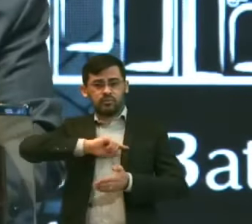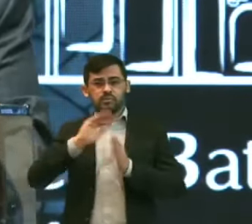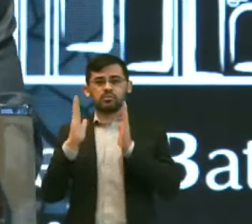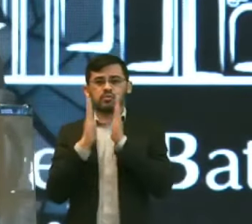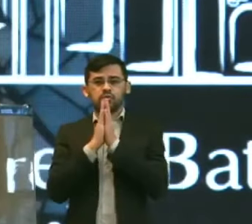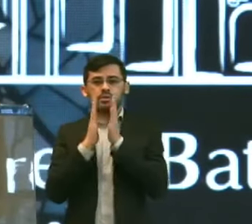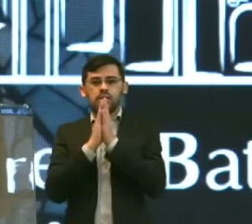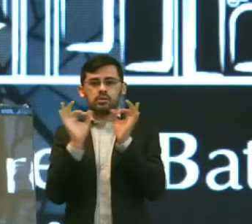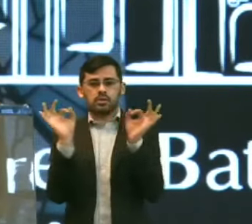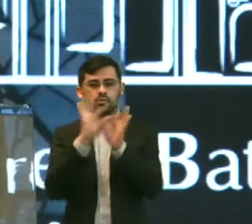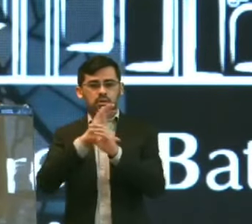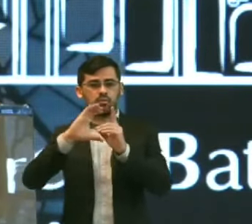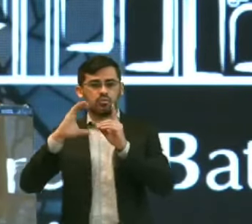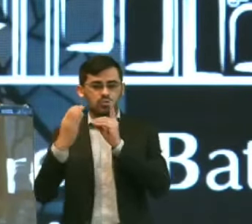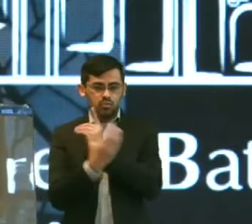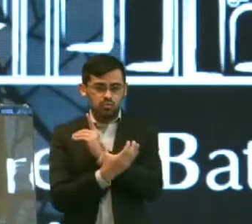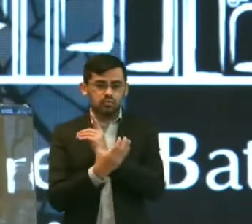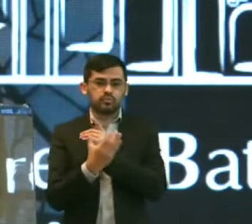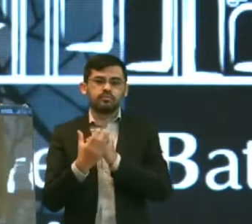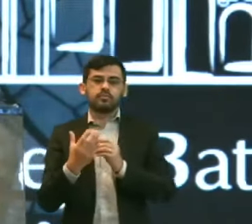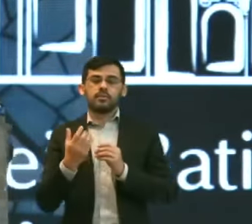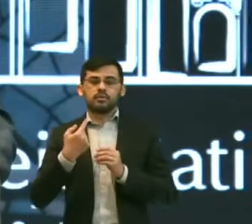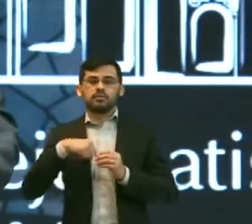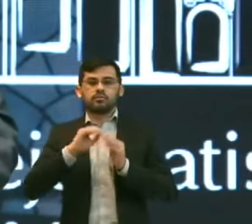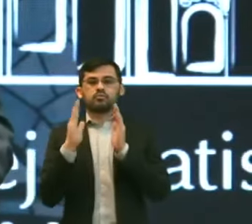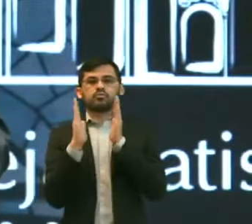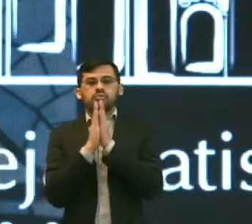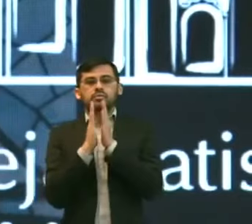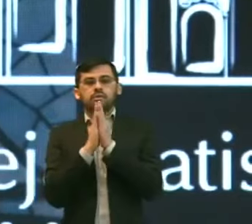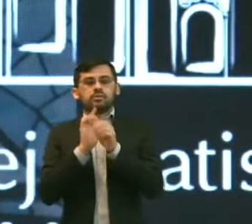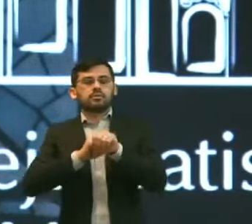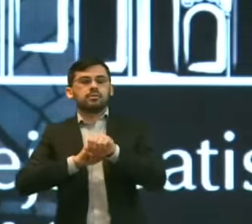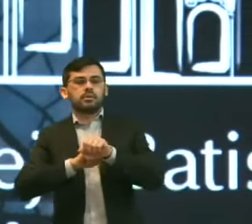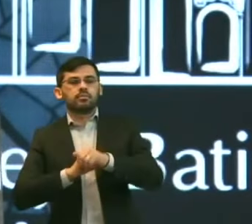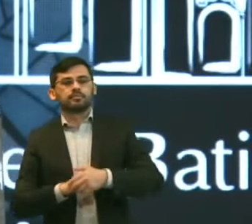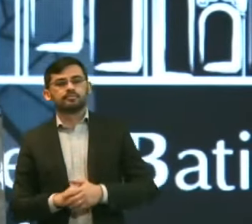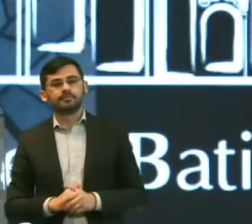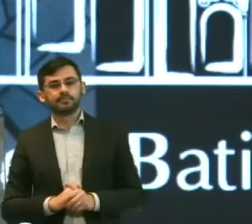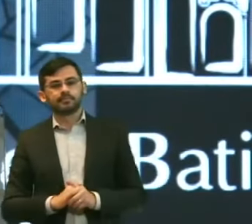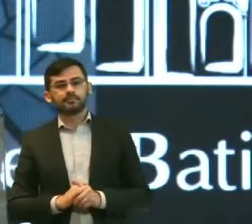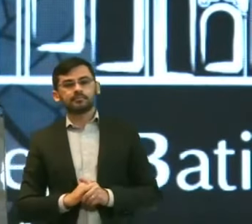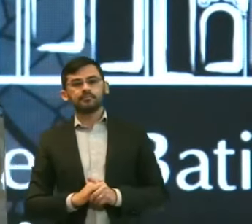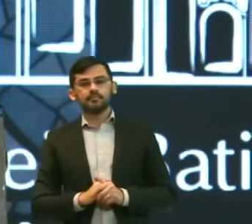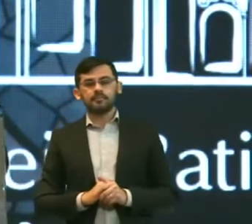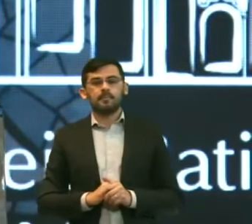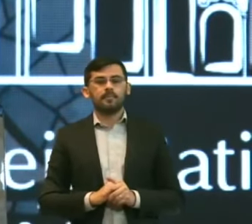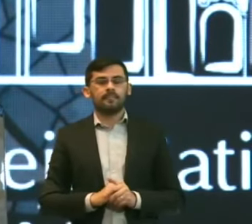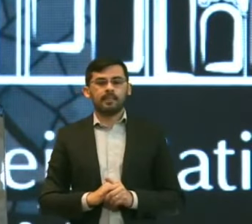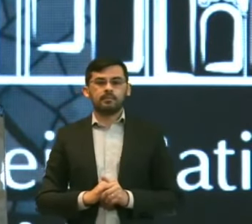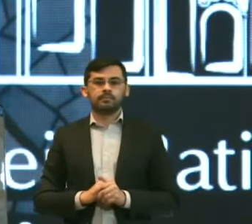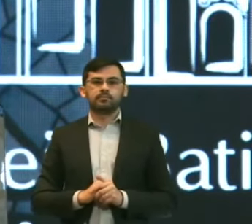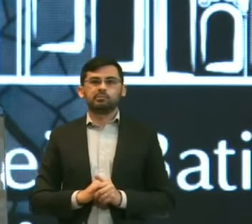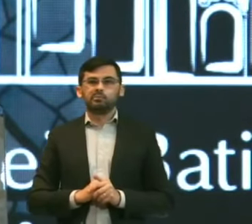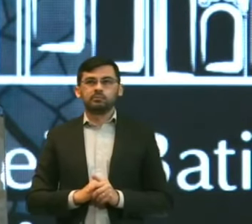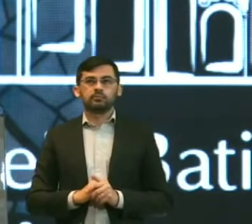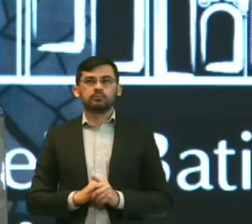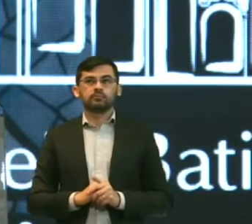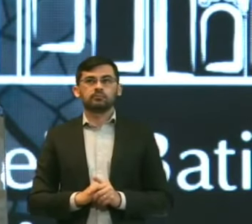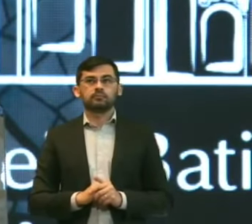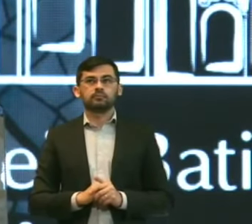Encerrar esse culto Já ultrapassei Estourei tudo Aqui hoje Não é? E a gente vai orar Juntos aqui